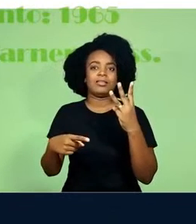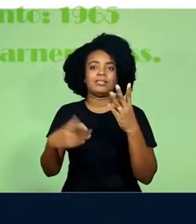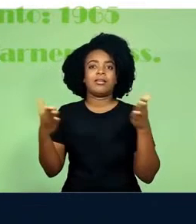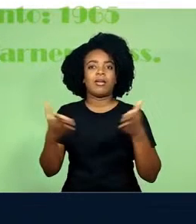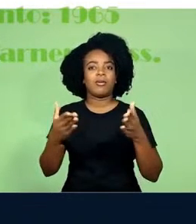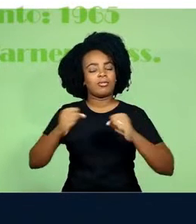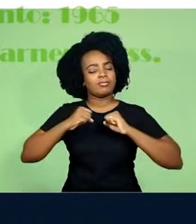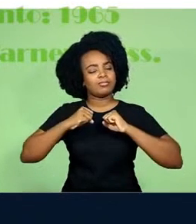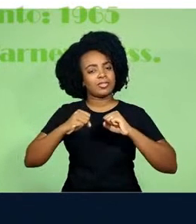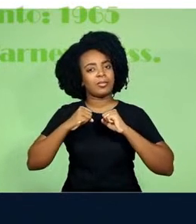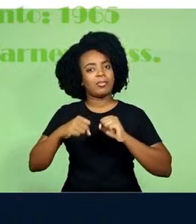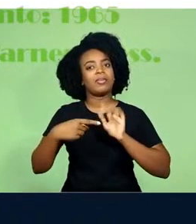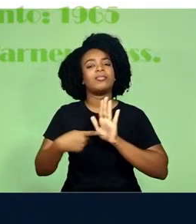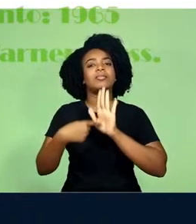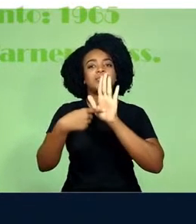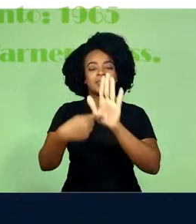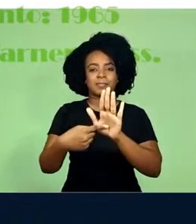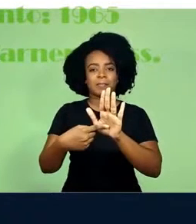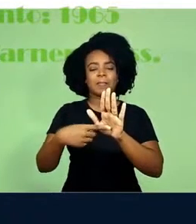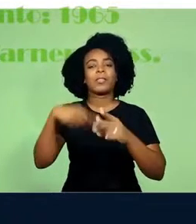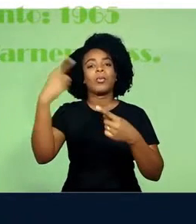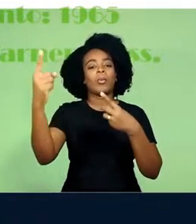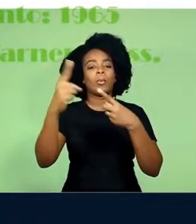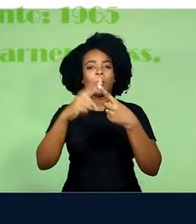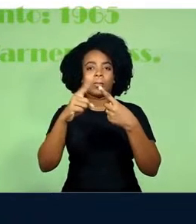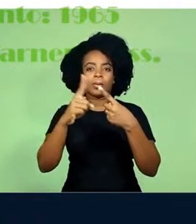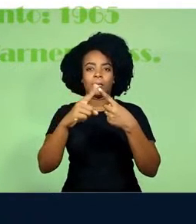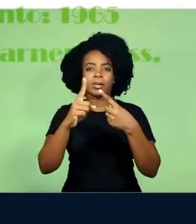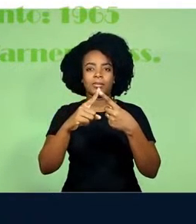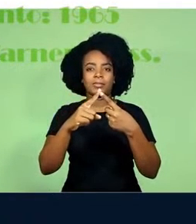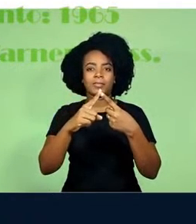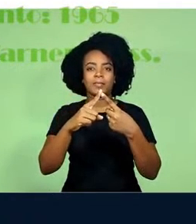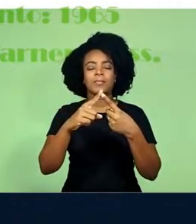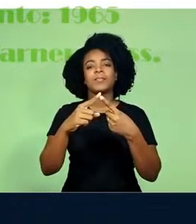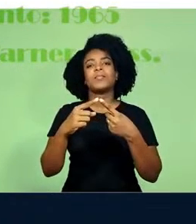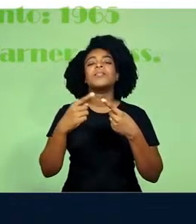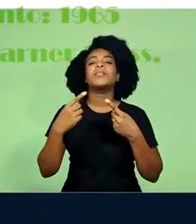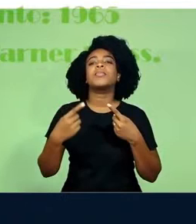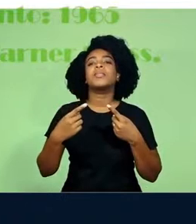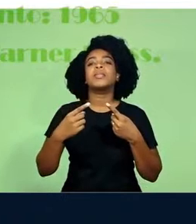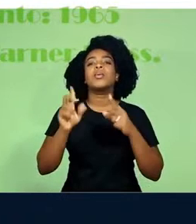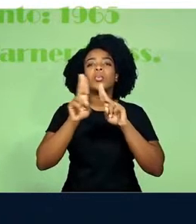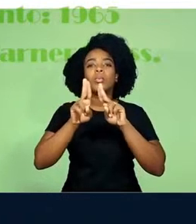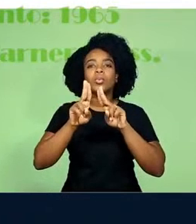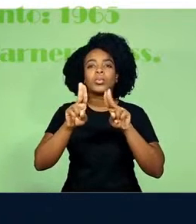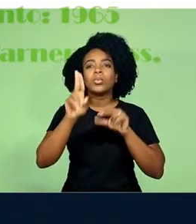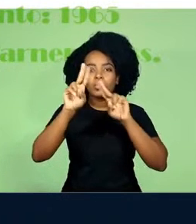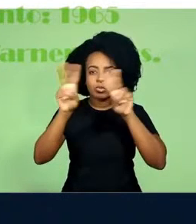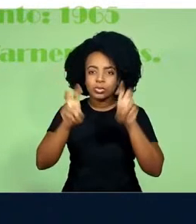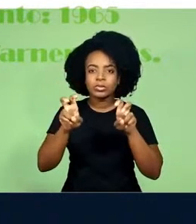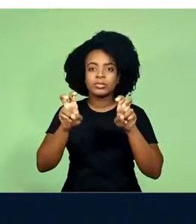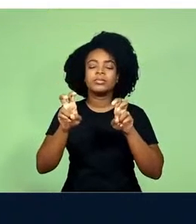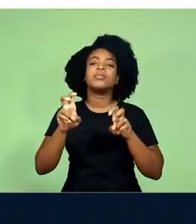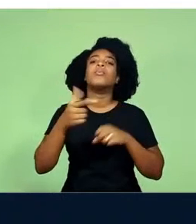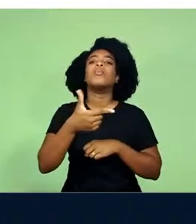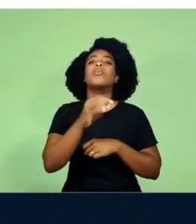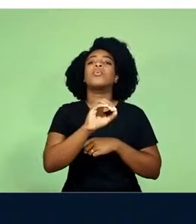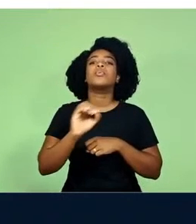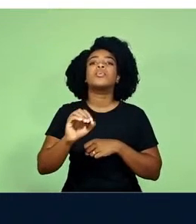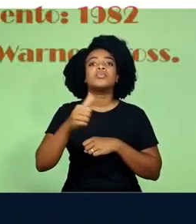O primeiro filme é do Stanley Kubrick, produzido em 1965. Chamar 2001, O Odisseia no Espaço.